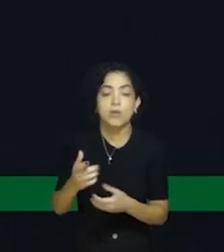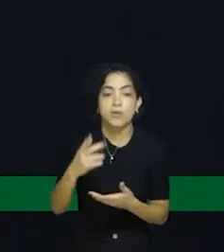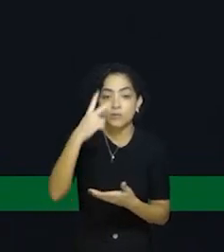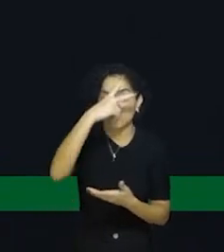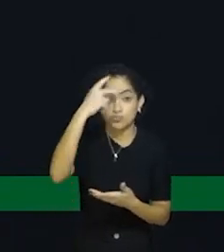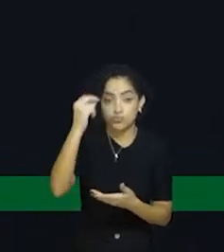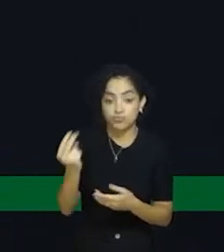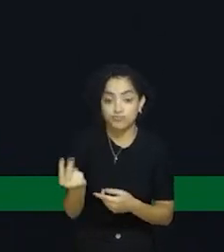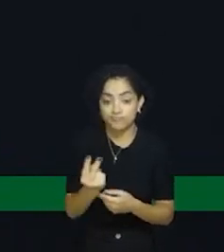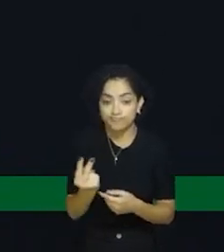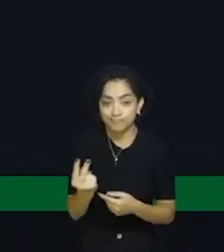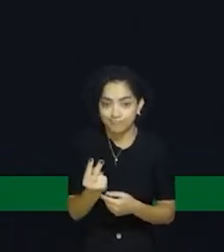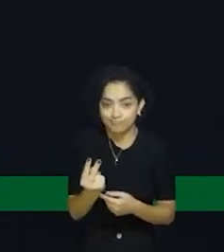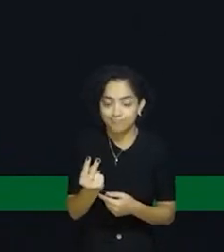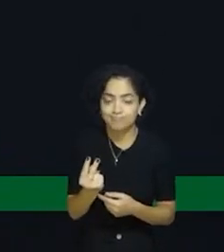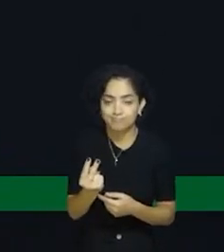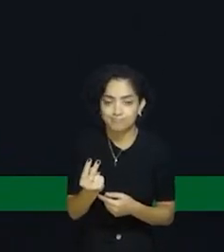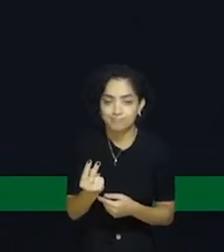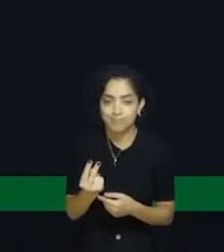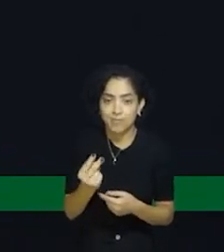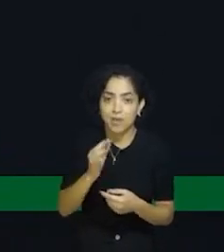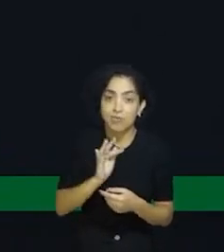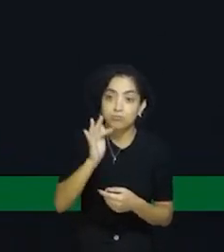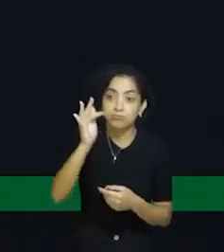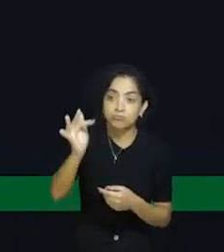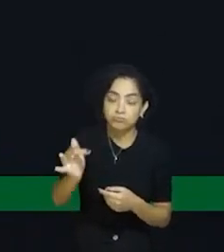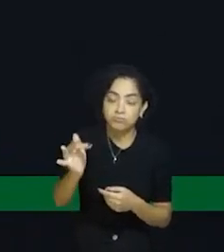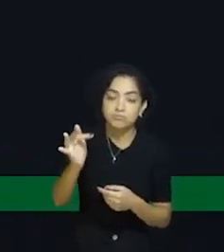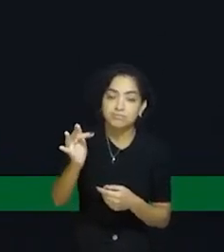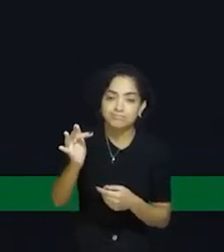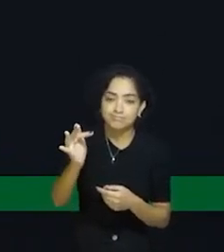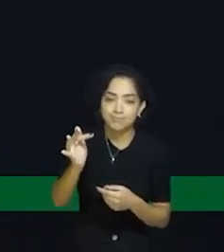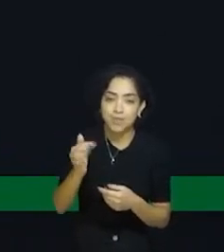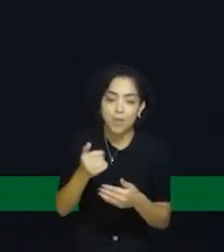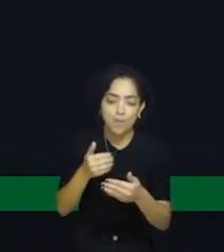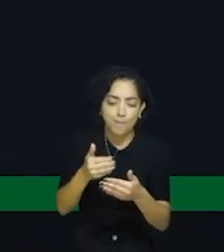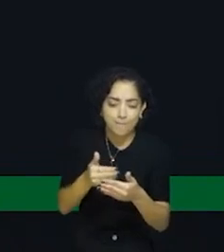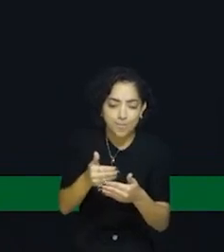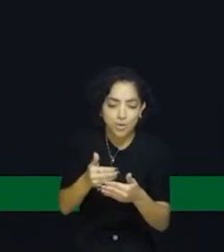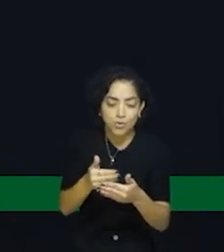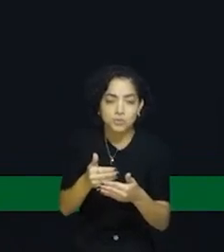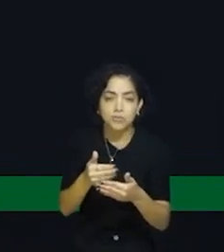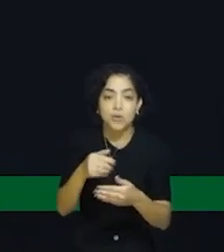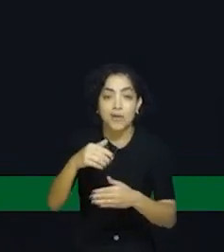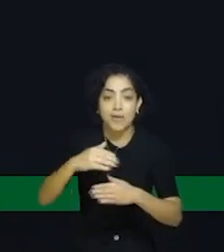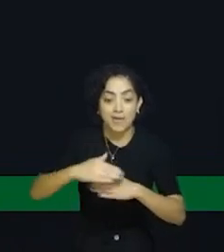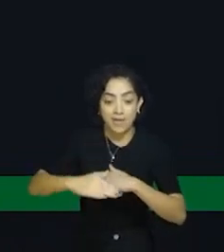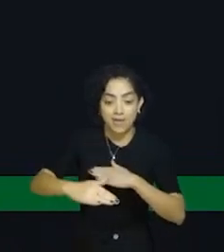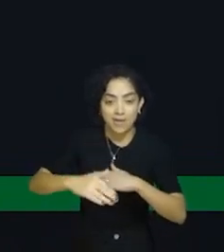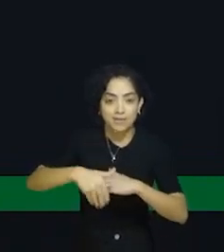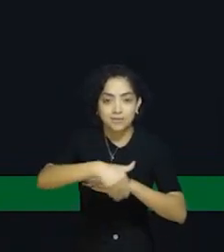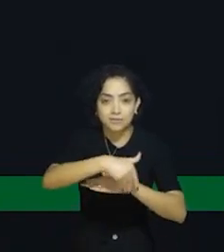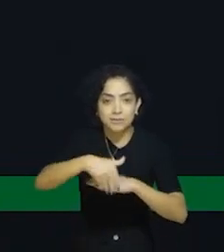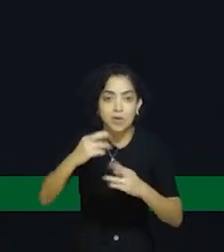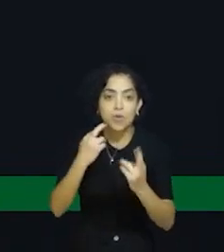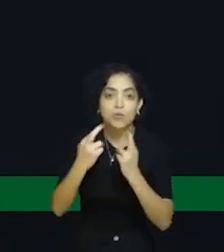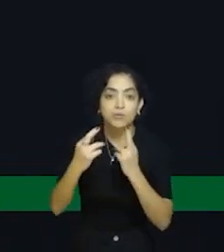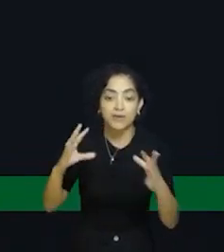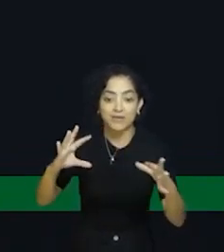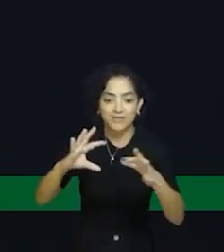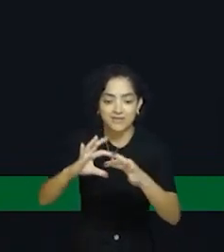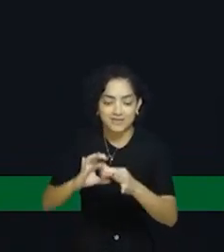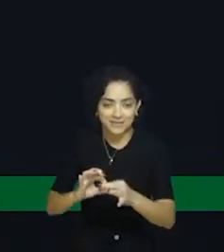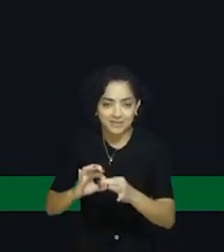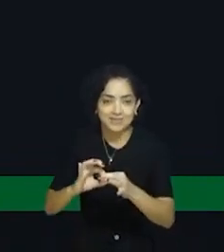dois municípios. Olhando para um futuro muito próximo, essa rodovia ligará viajantes do Meio Oeste à